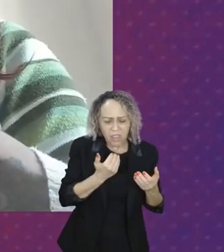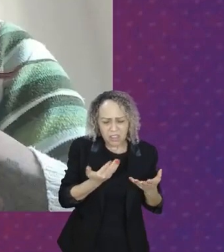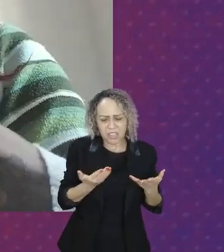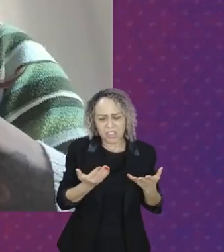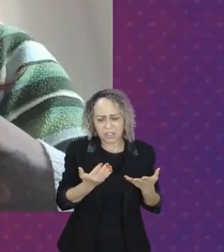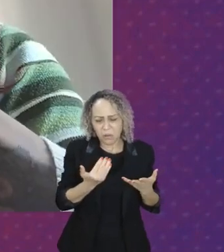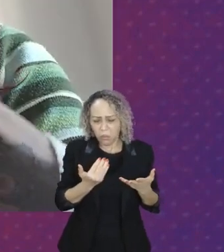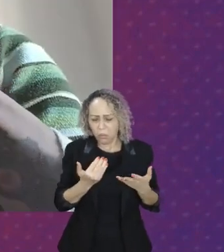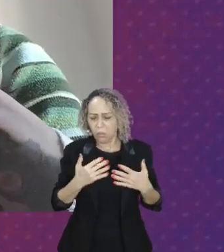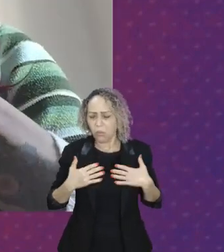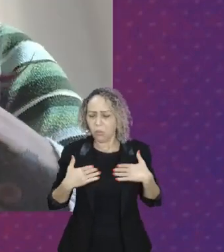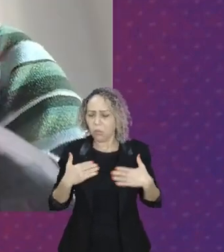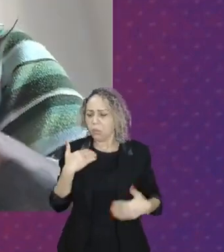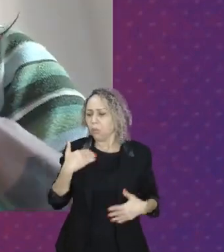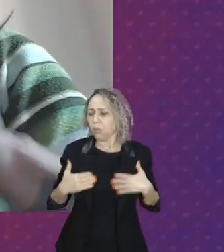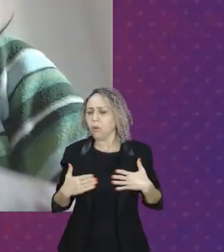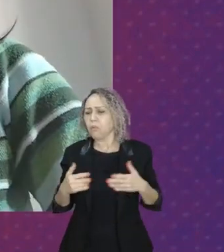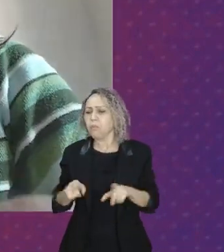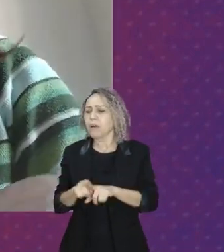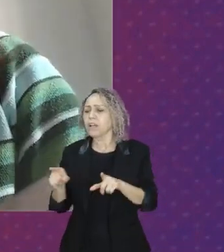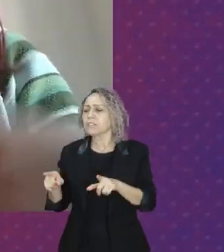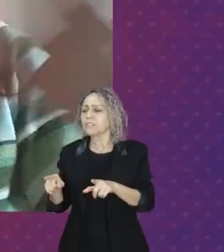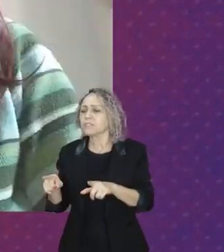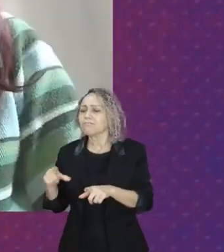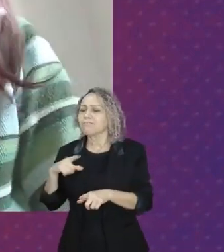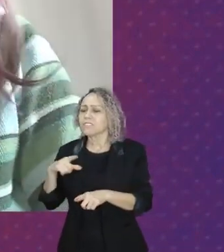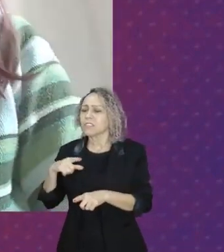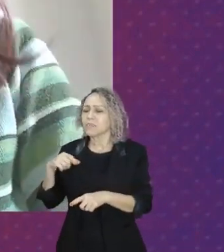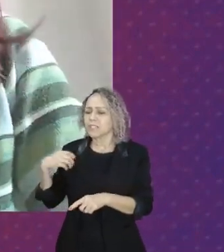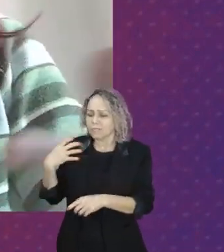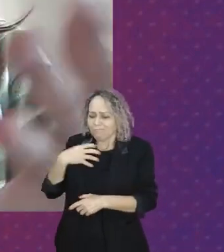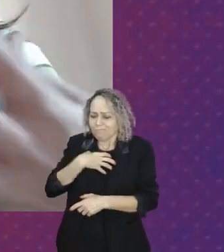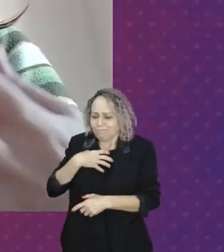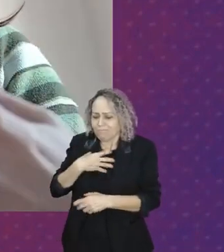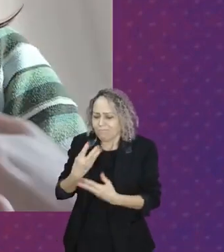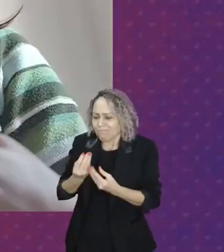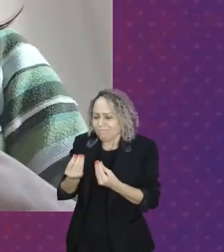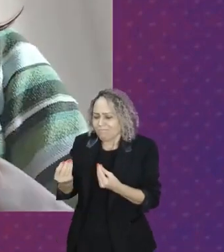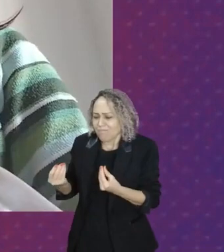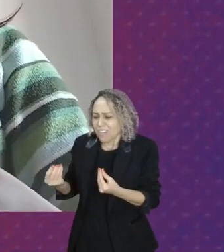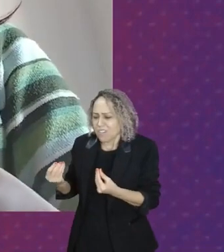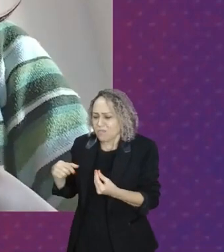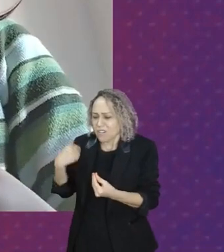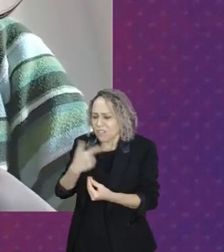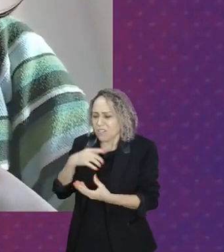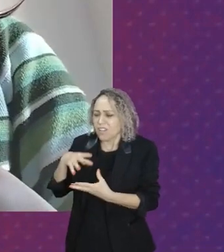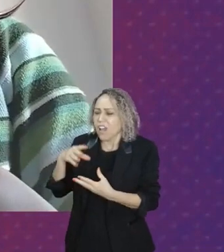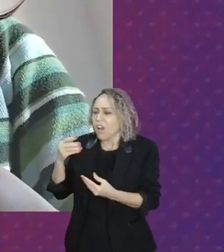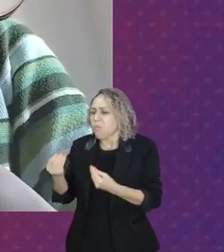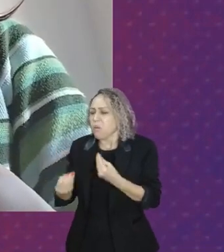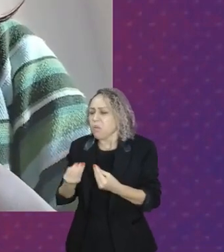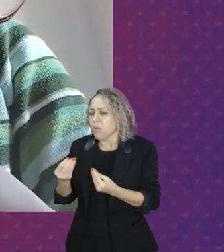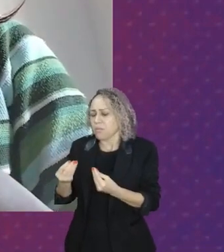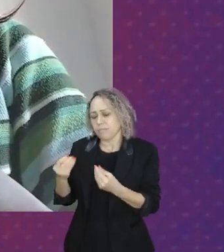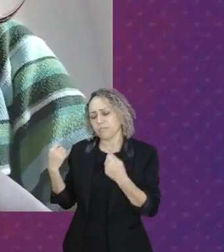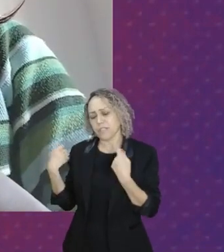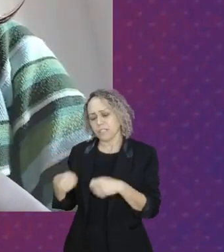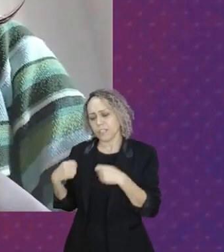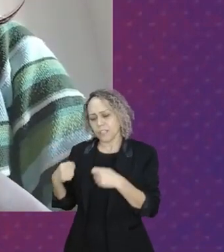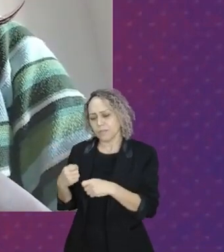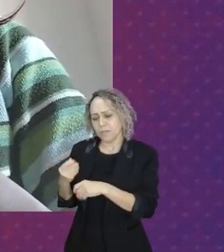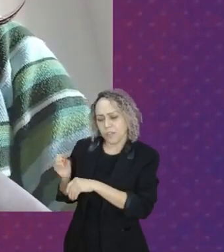responsável por todo o resto que é o mundo nas nossas costas. Então,